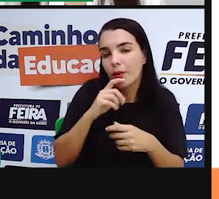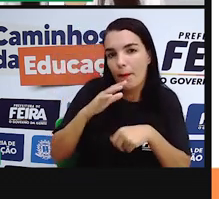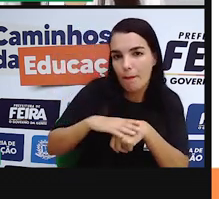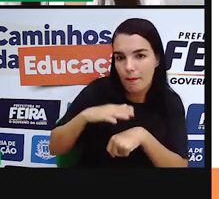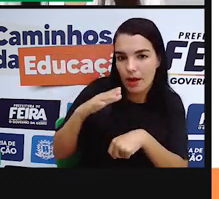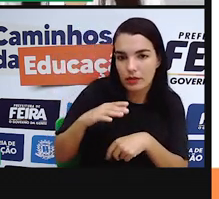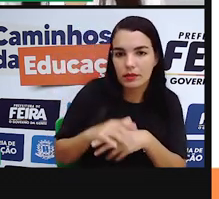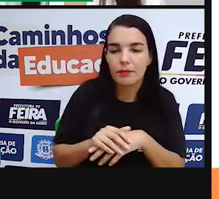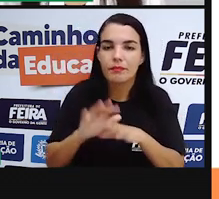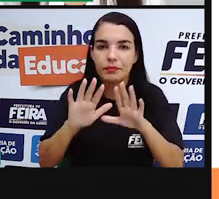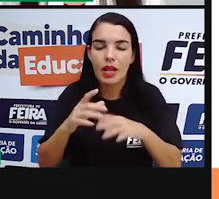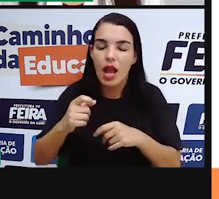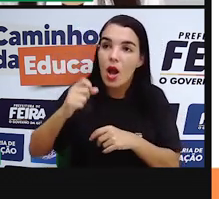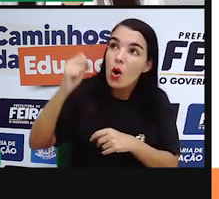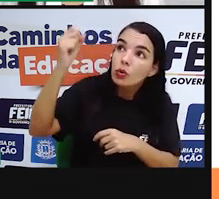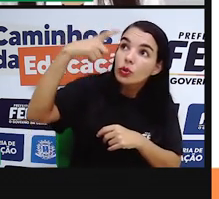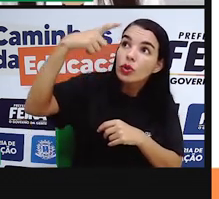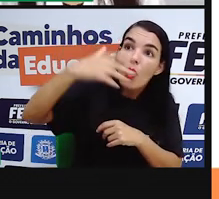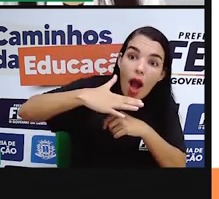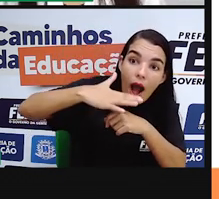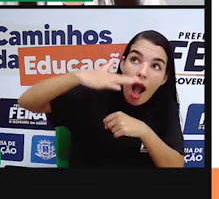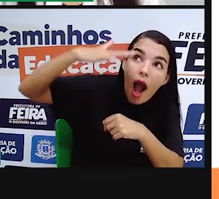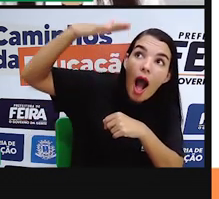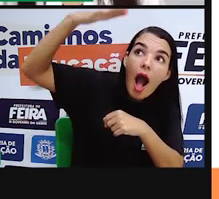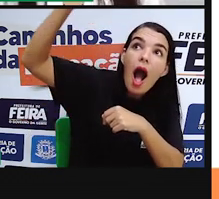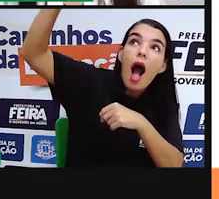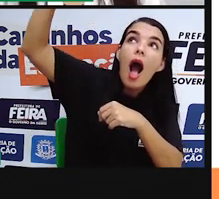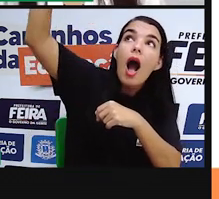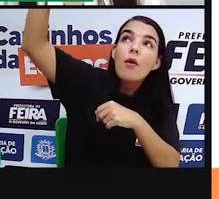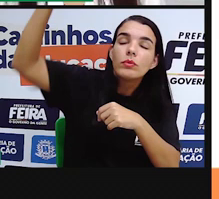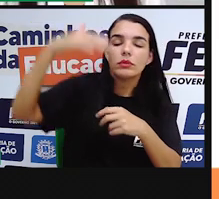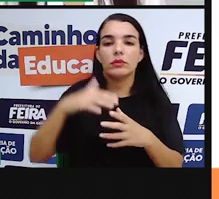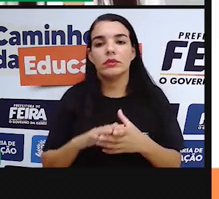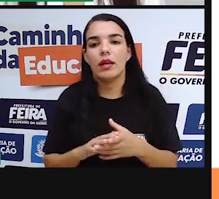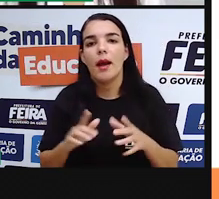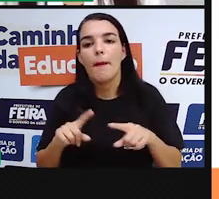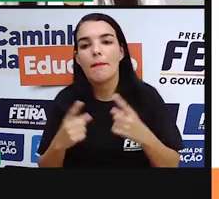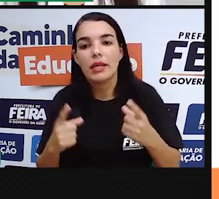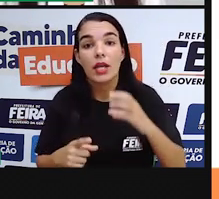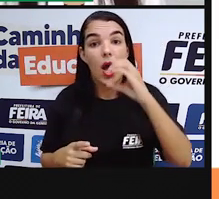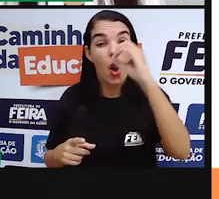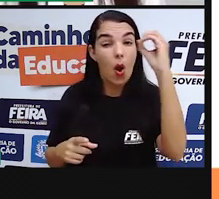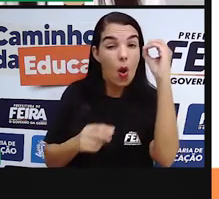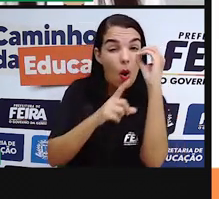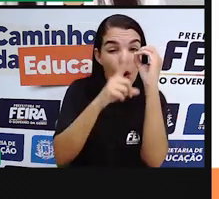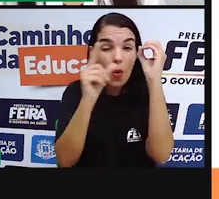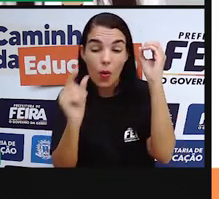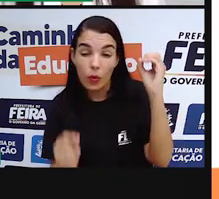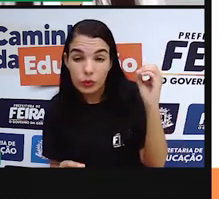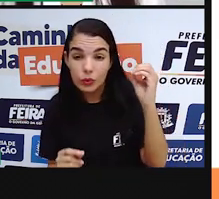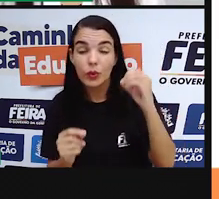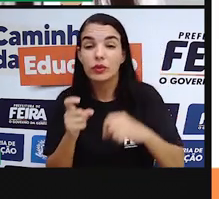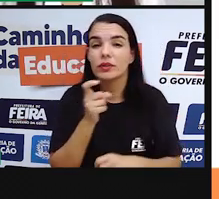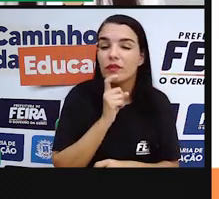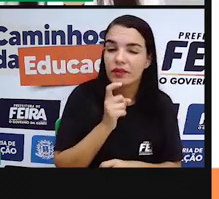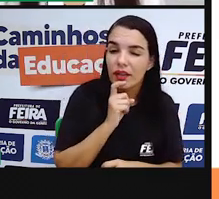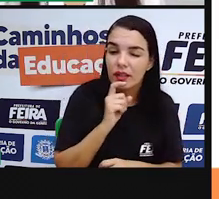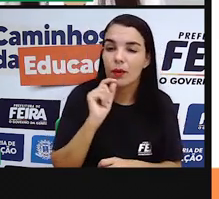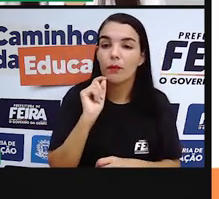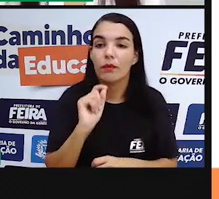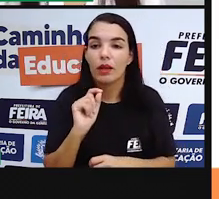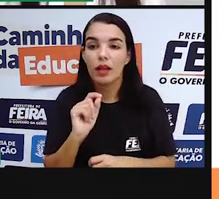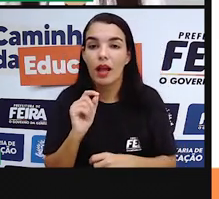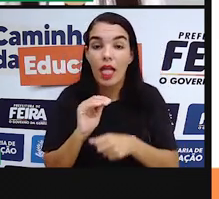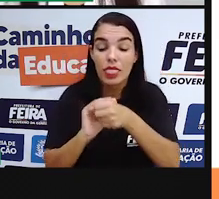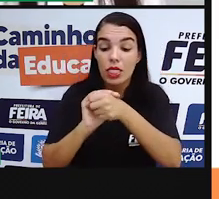Sol é relativamente alta ao longo do dia. Já no caso do outono e do inverno, as noites são mais longas e os dias